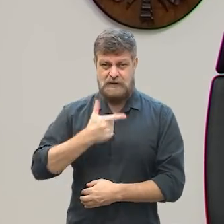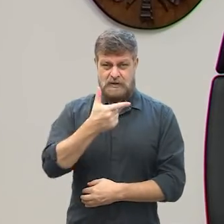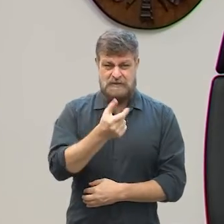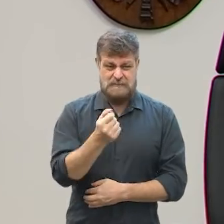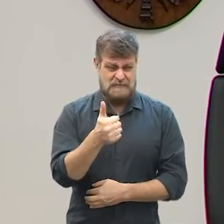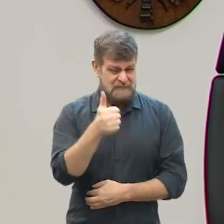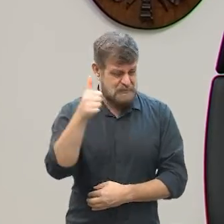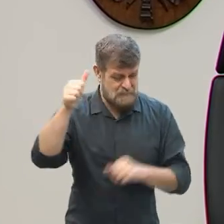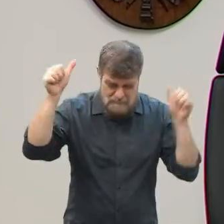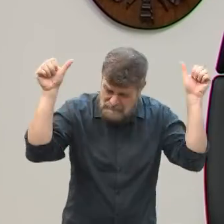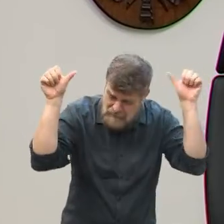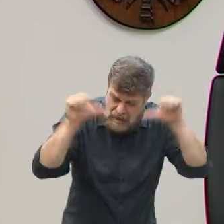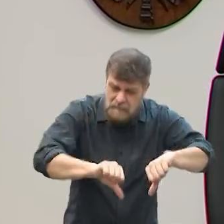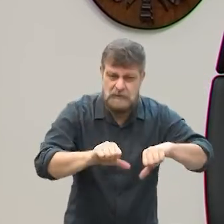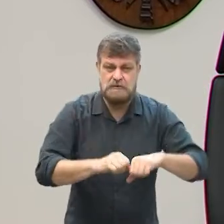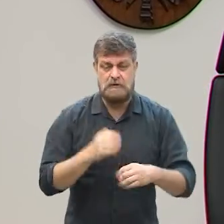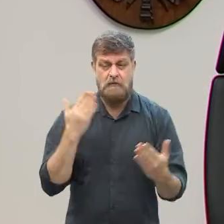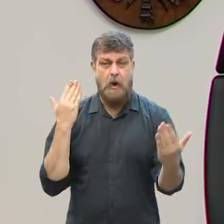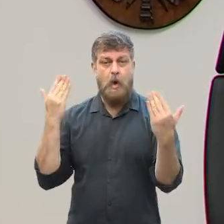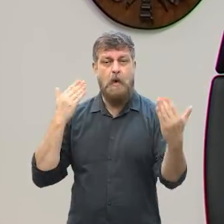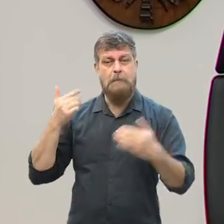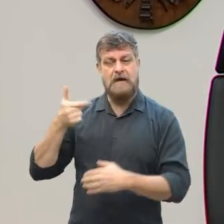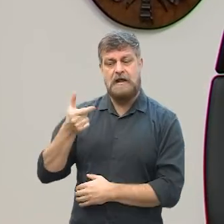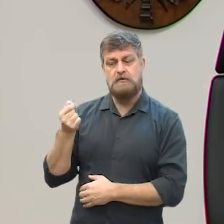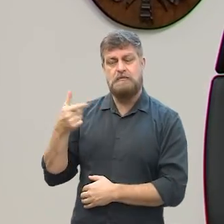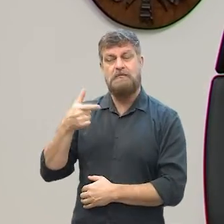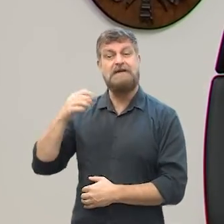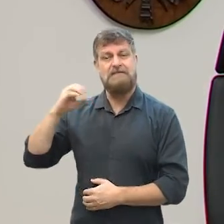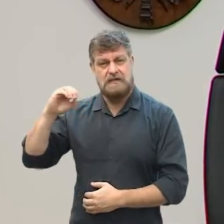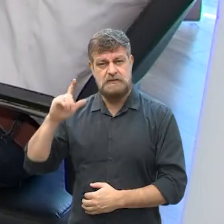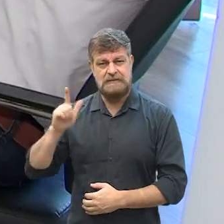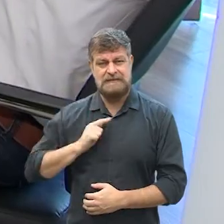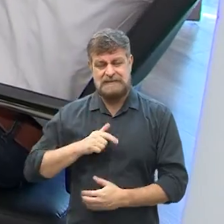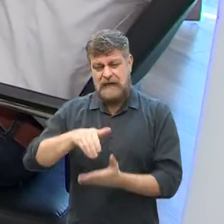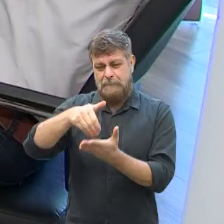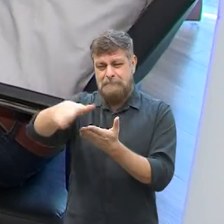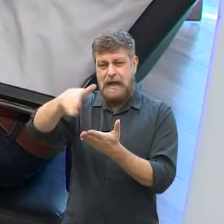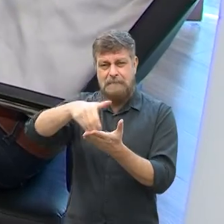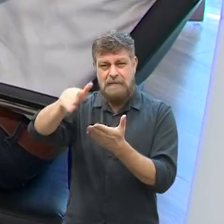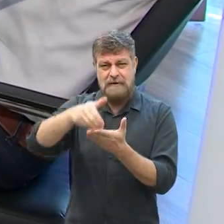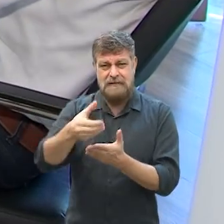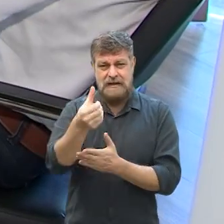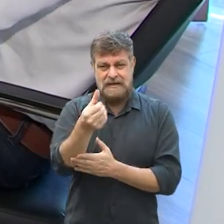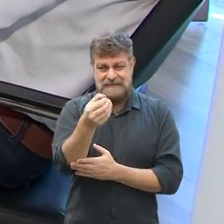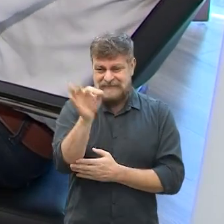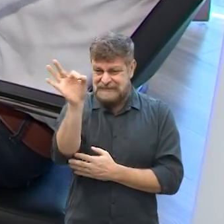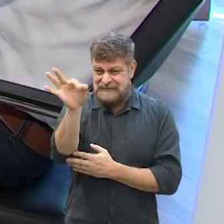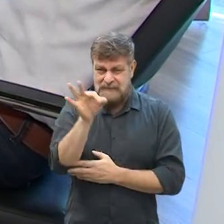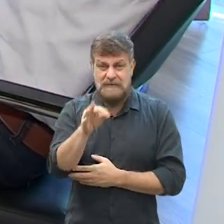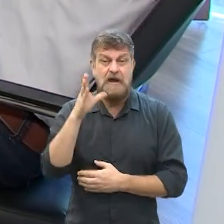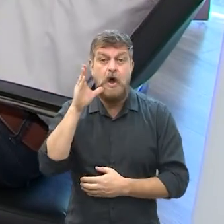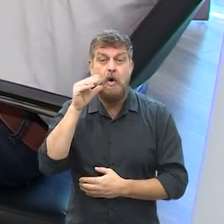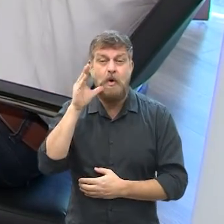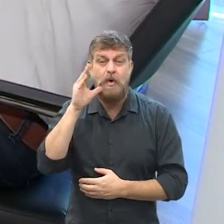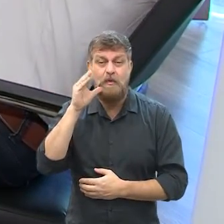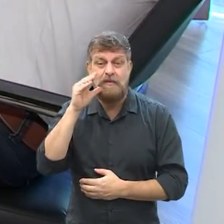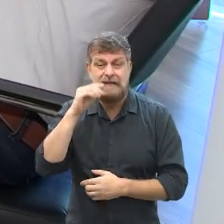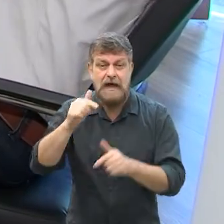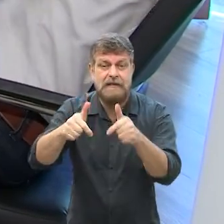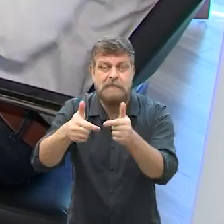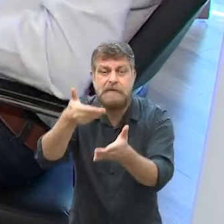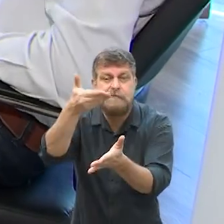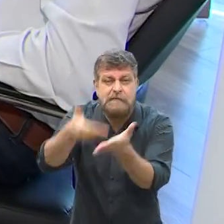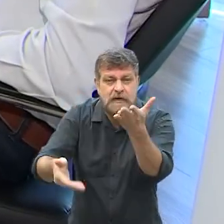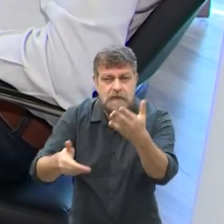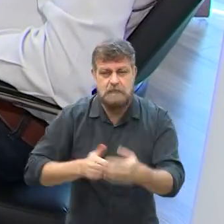é pior do que 2020. O setor já demitiu mais de 60% dos seus colaboradores, o